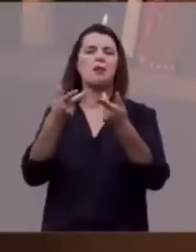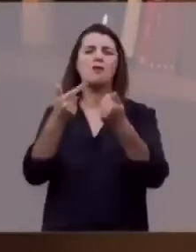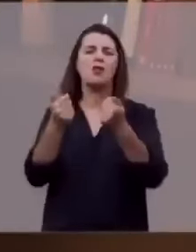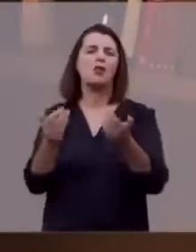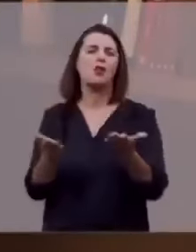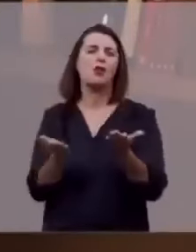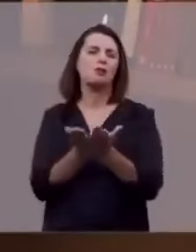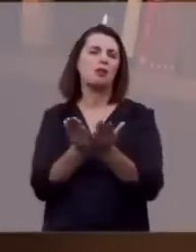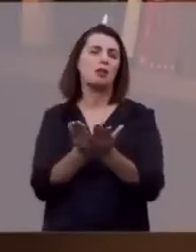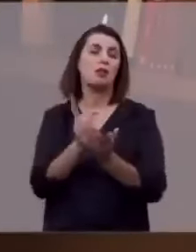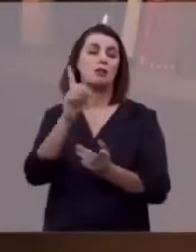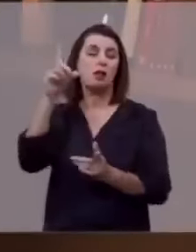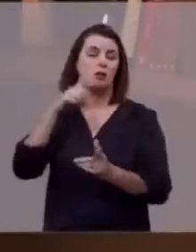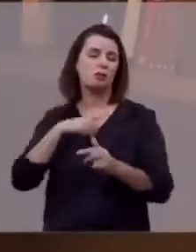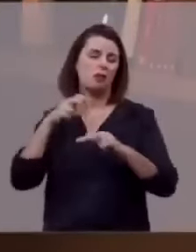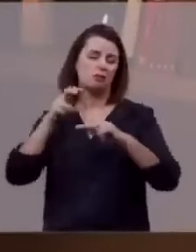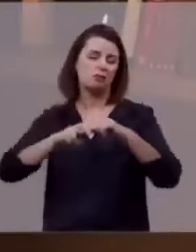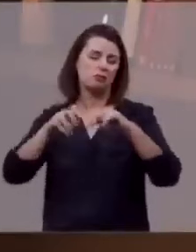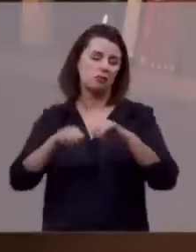que Deus está no trono.